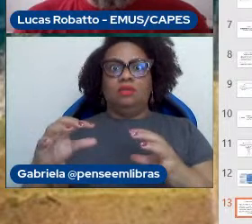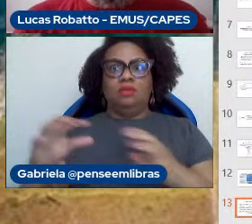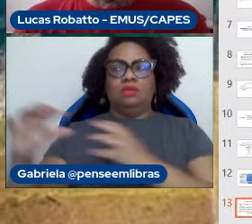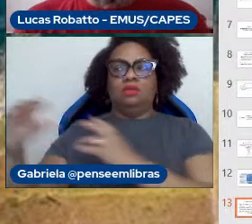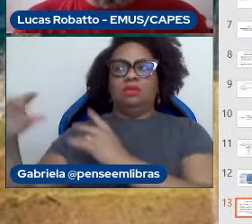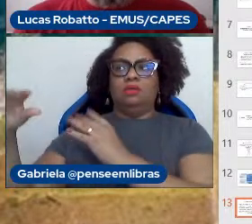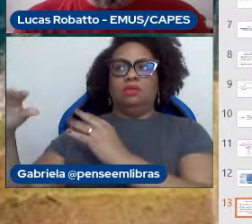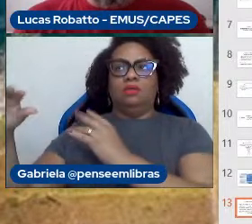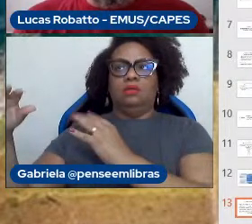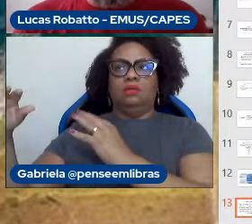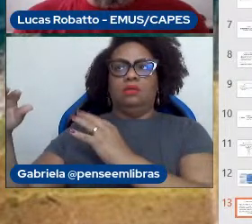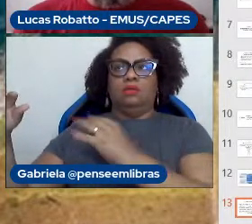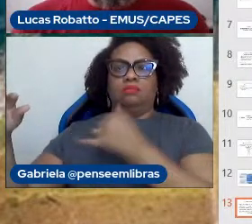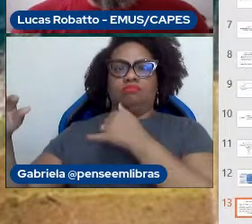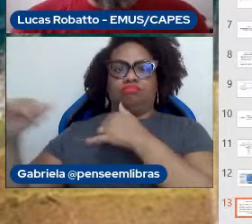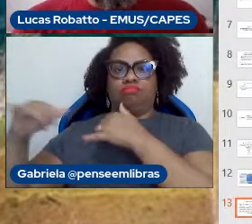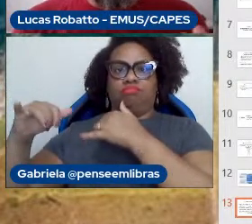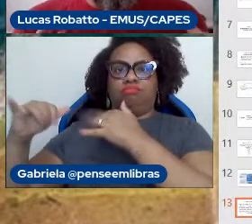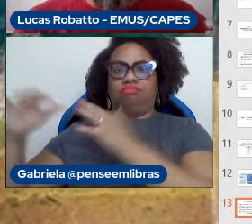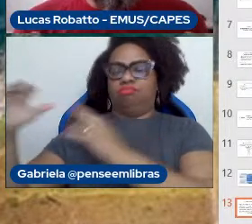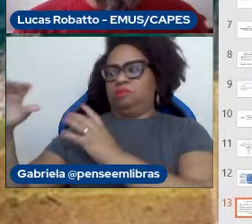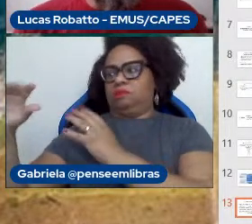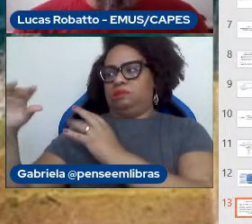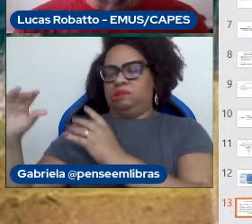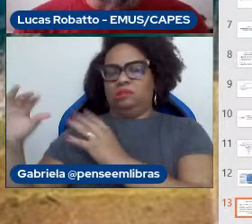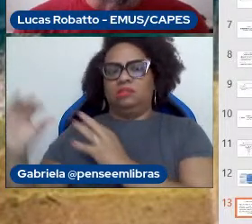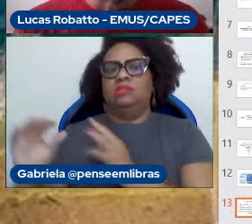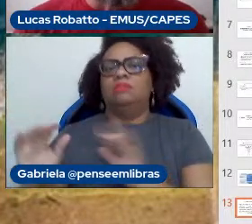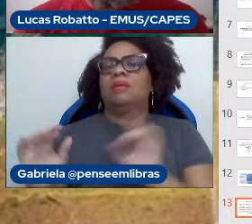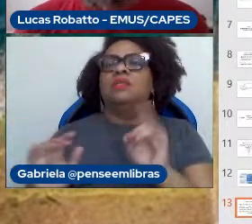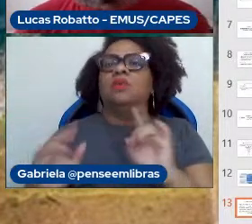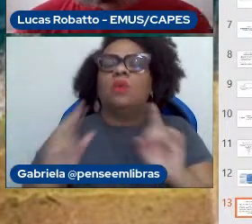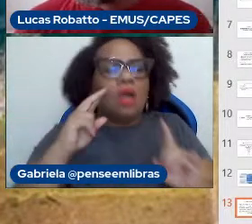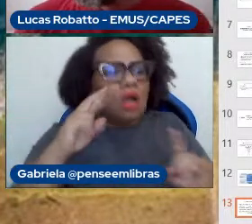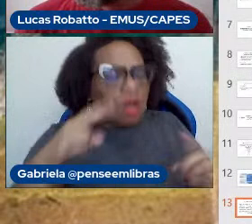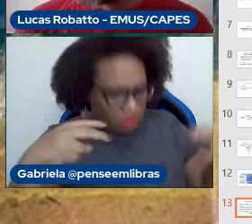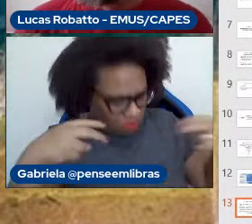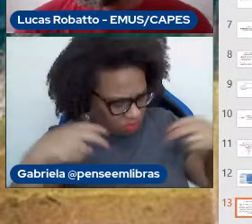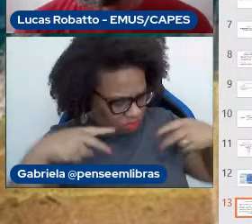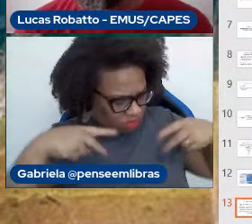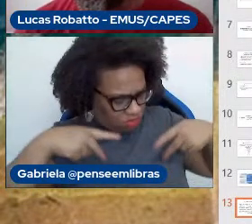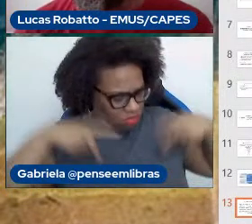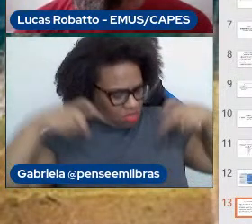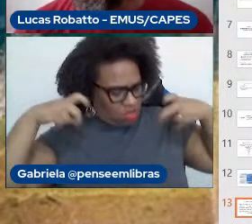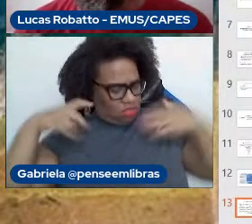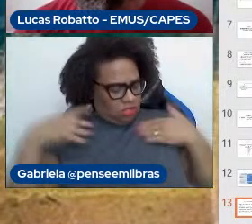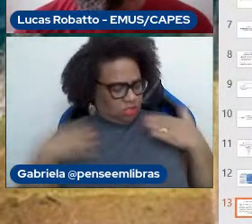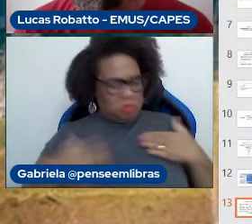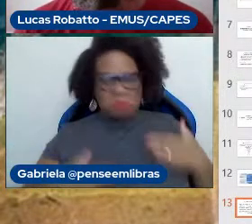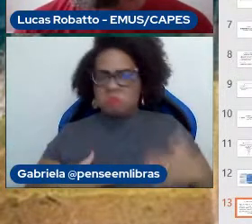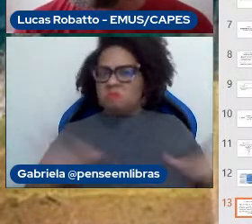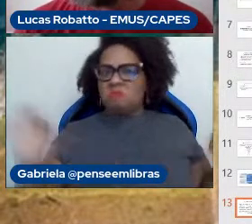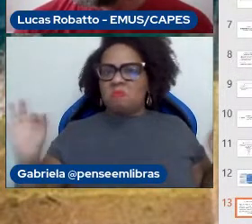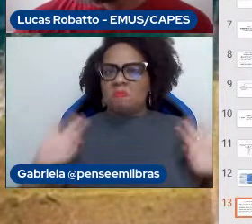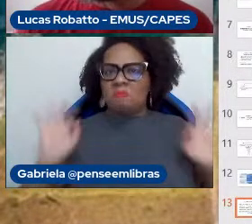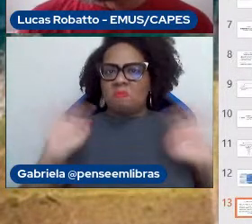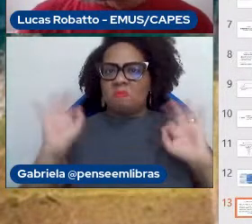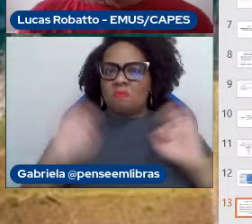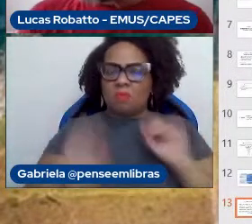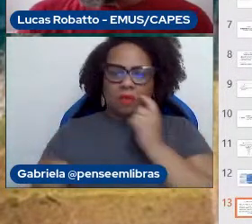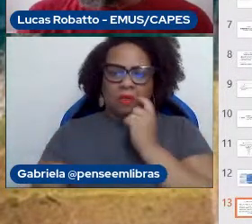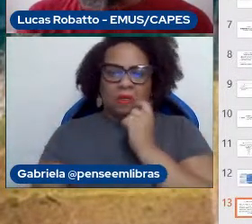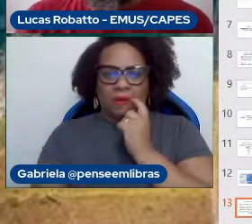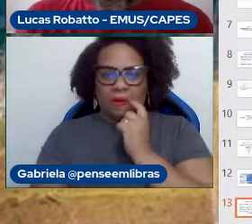não há uma cultura de ouvir o próprio corpo, entre os músicos. o próximo, por favor,